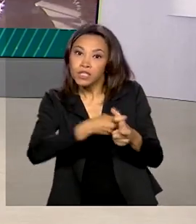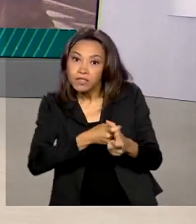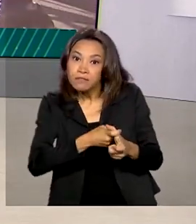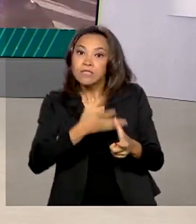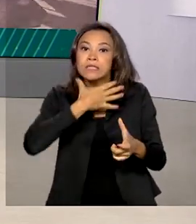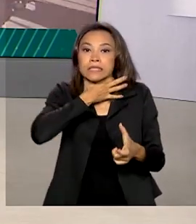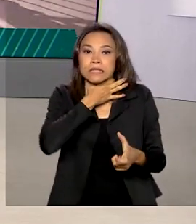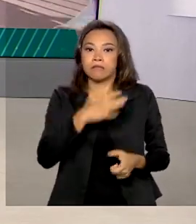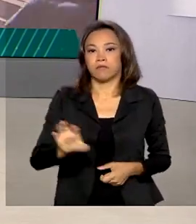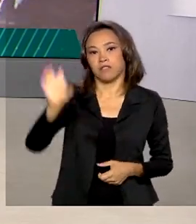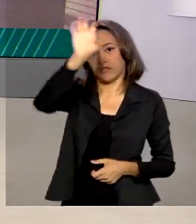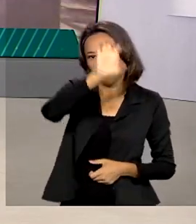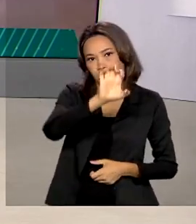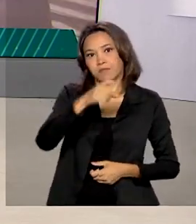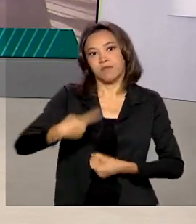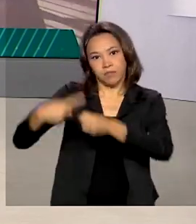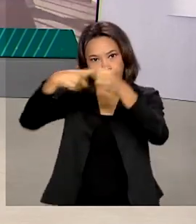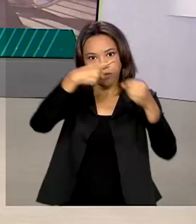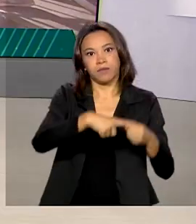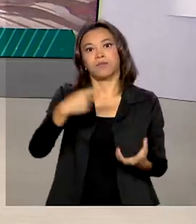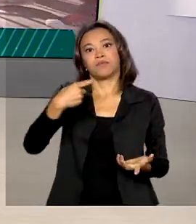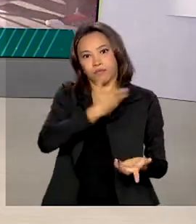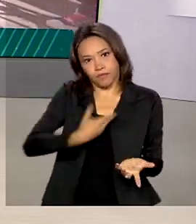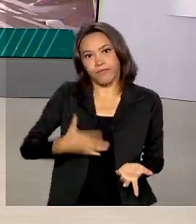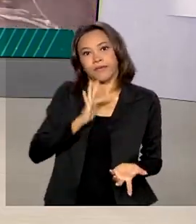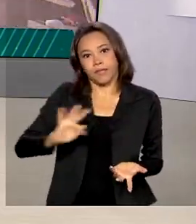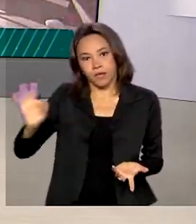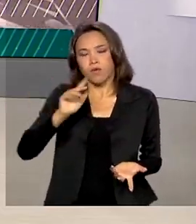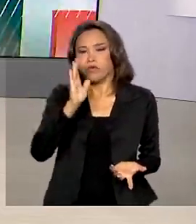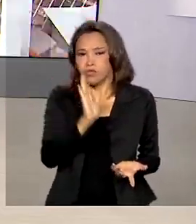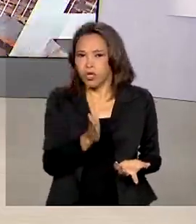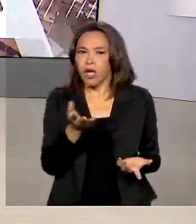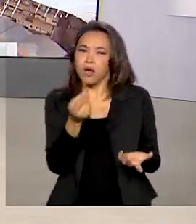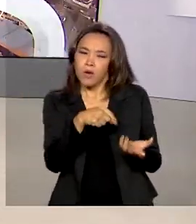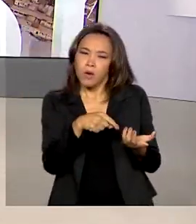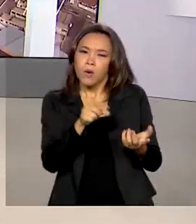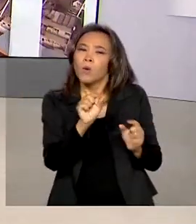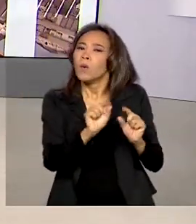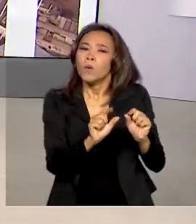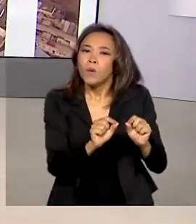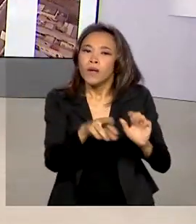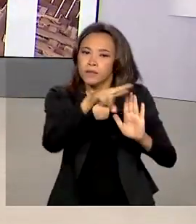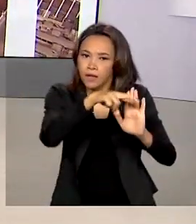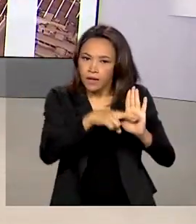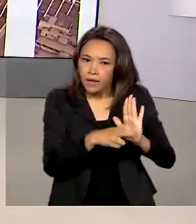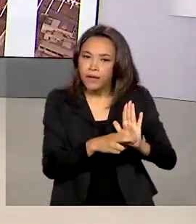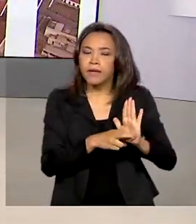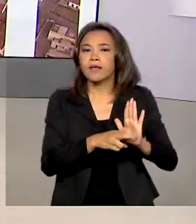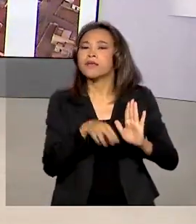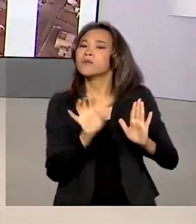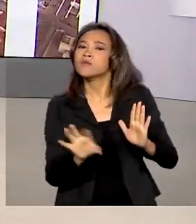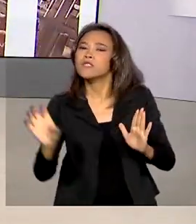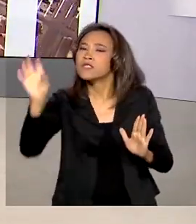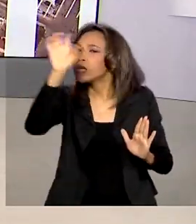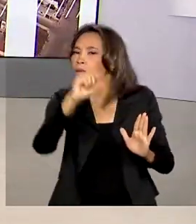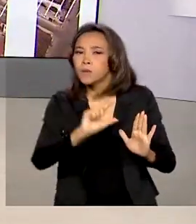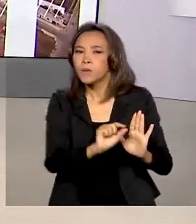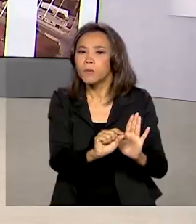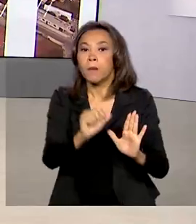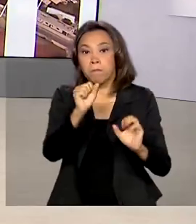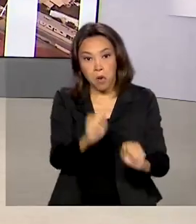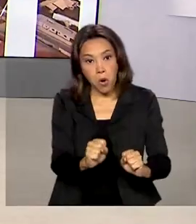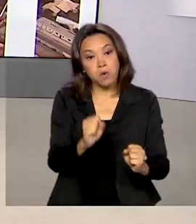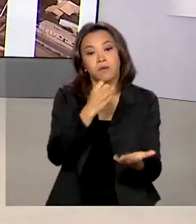municípios com a União. A norma alterou o regime de recuperação fiscal para permitir que unidades da federação possam